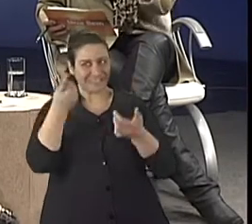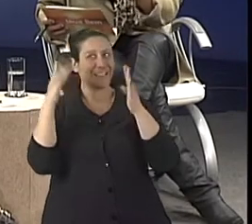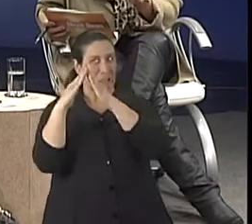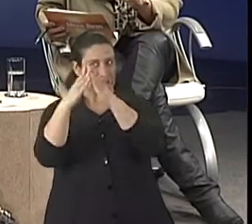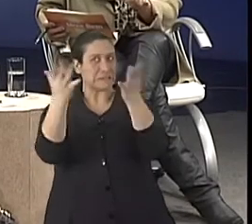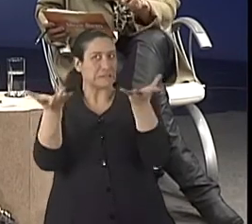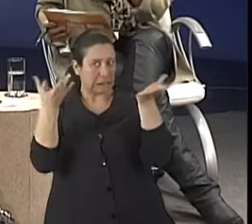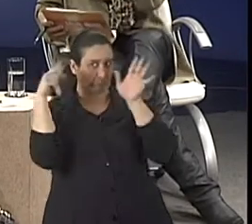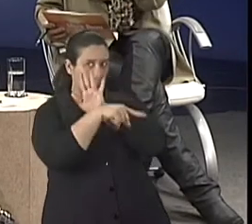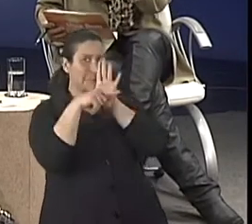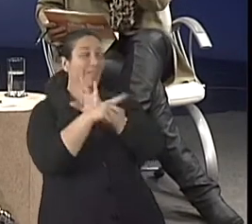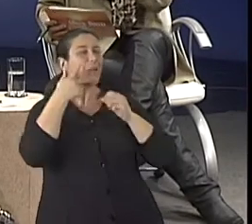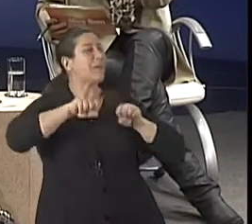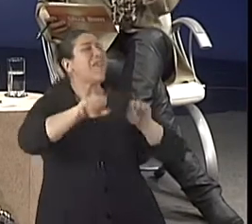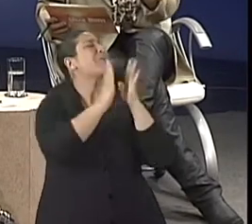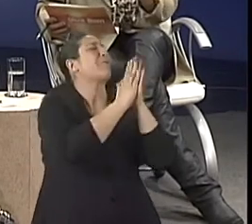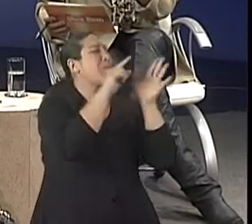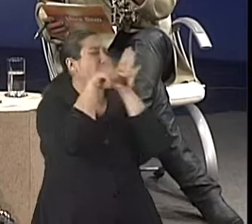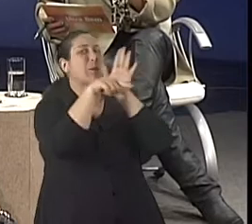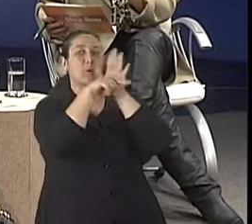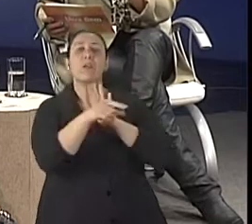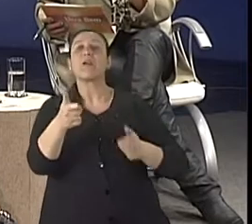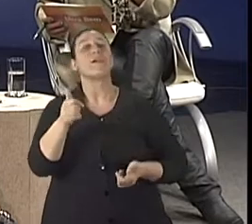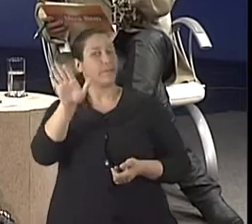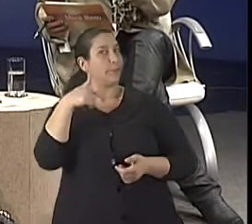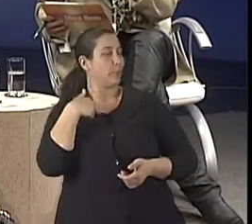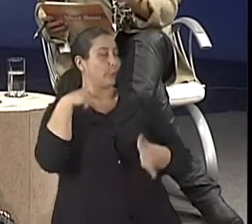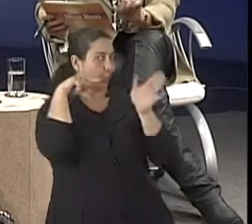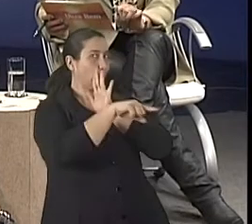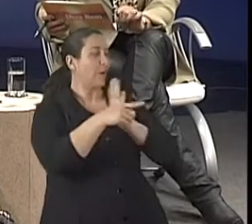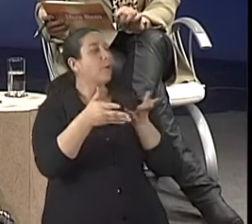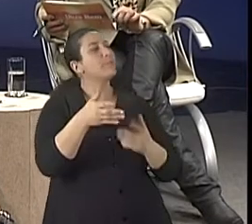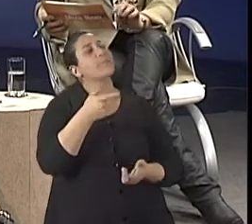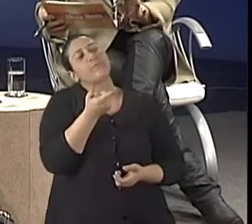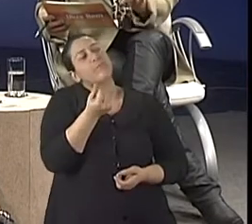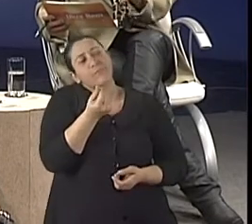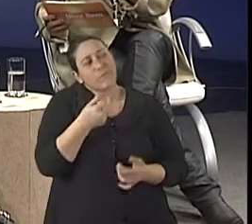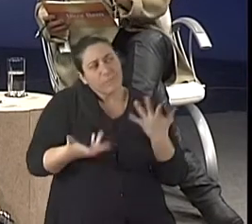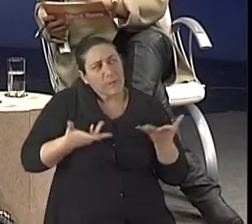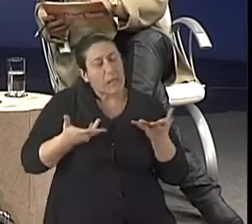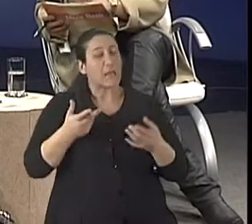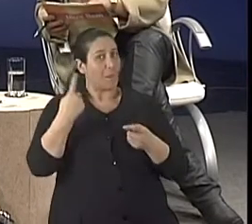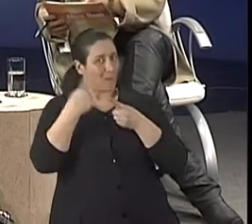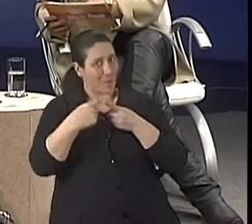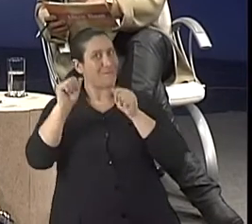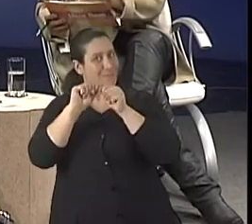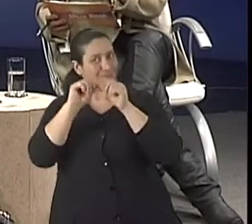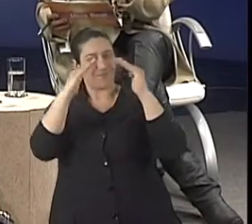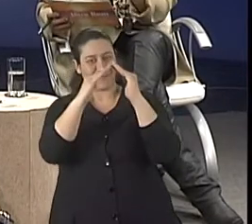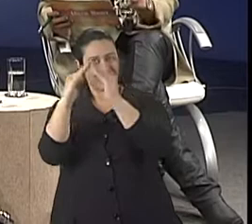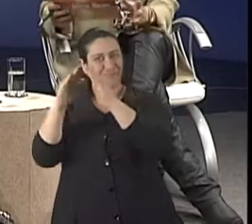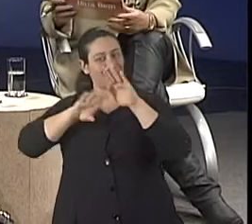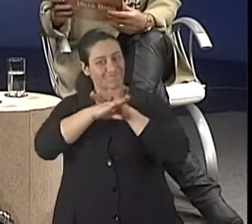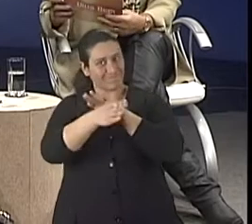Quando me encontro no supermercado, diz, olha, me perguntasse o eu queria. Daniela, questão financeira. Essas adaptações, elas estão